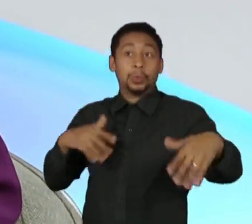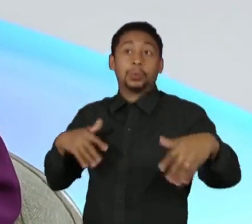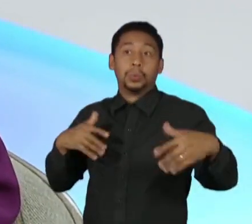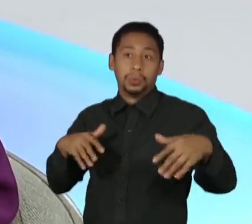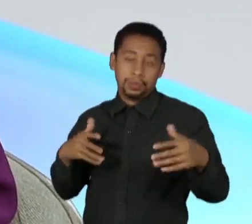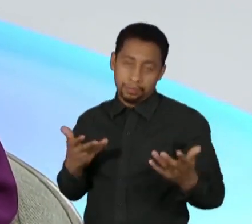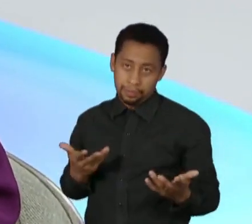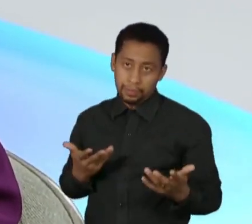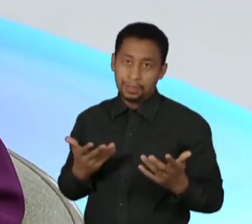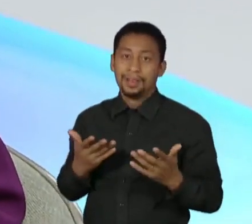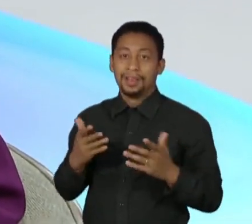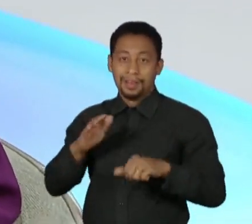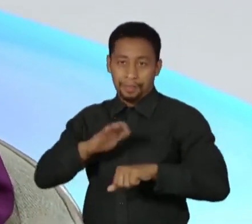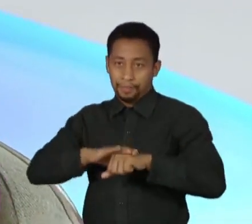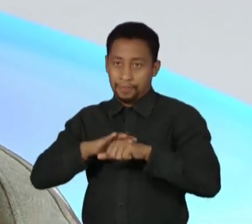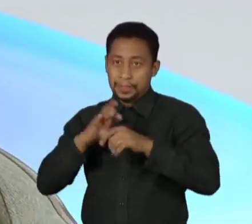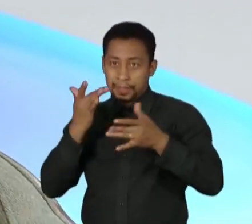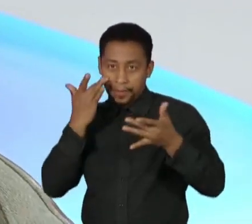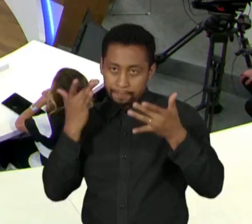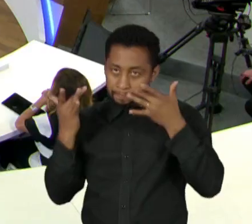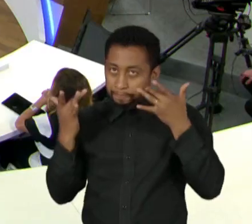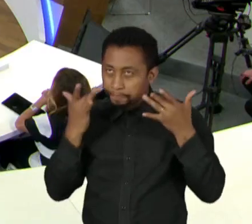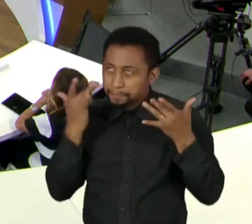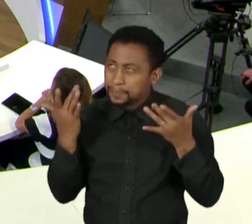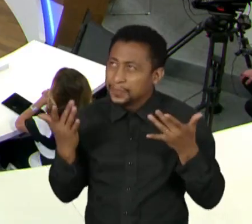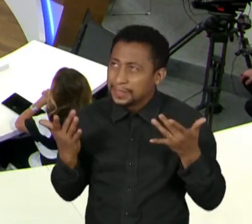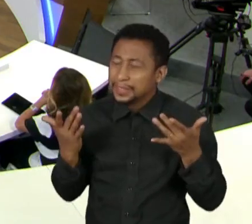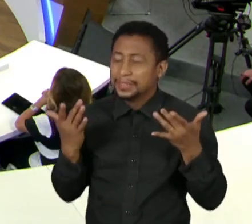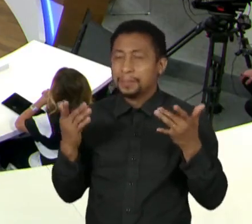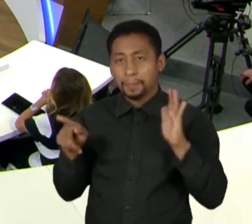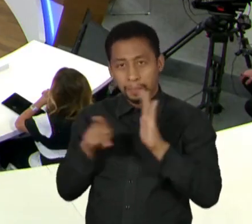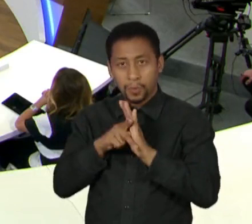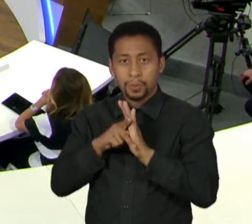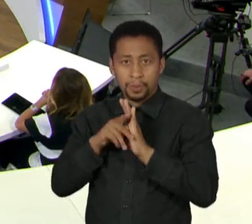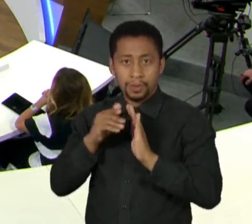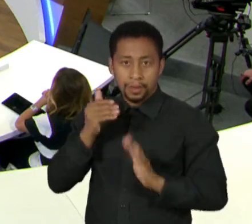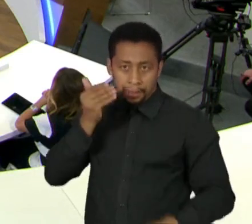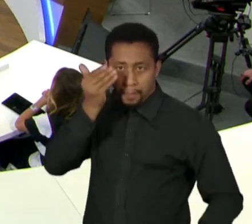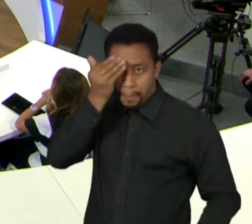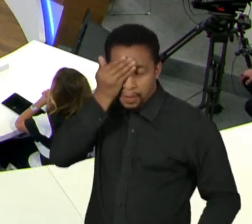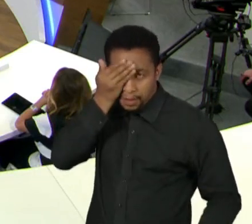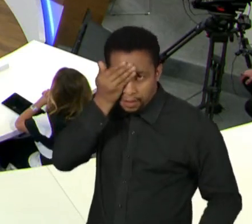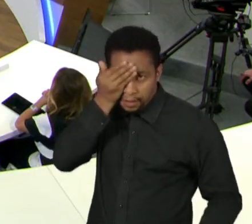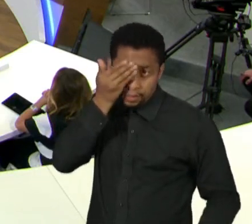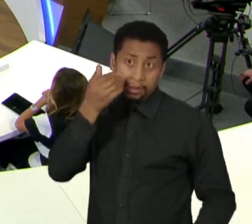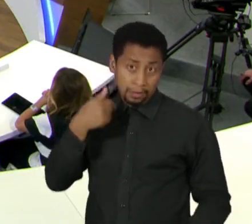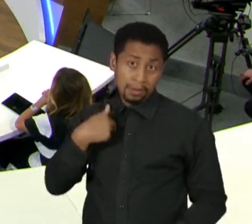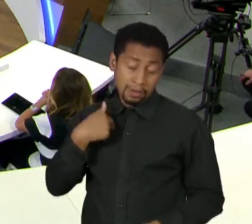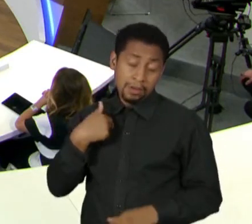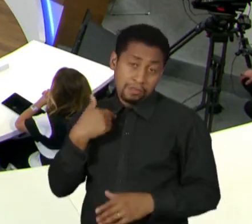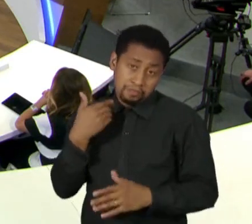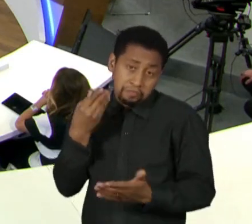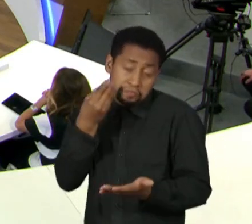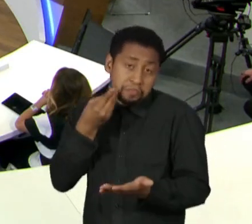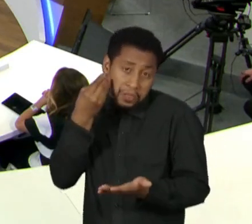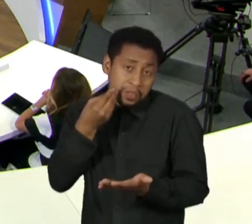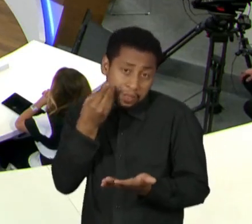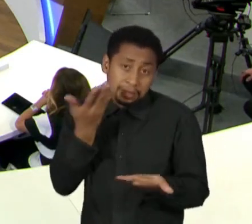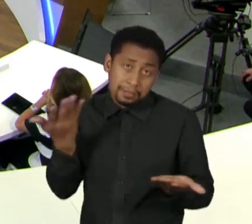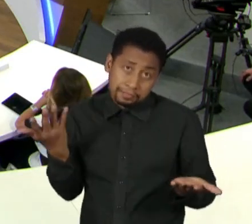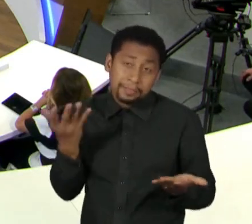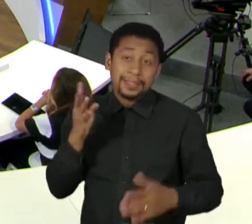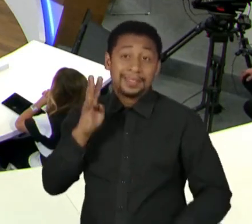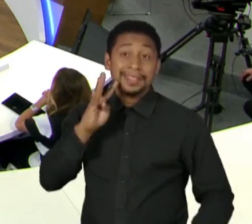peça do, o La Mínima fez a peça dos piratas também. Eu passei por essa experiência, foi muito legal,